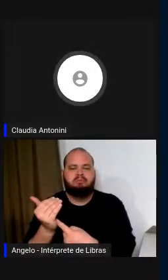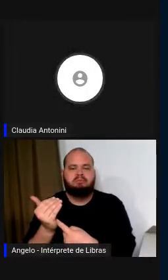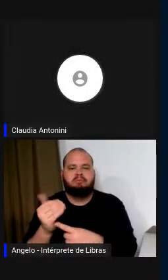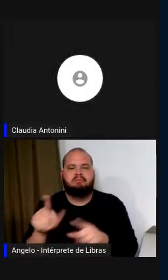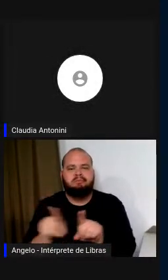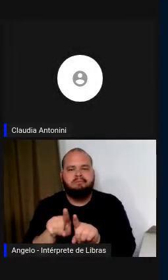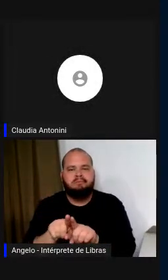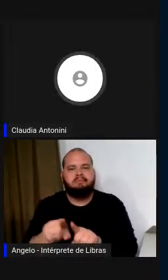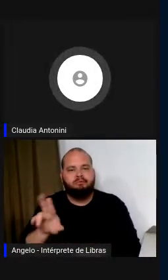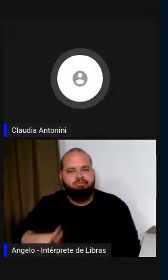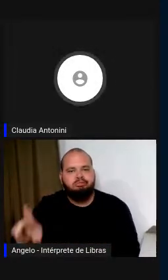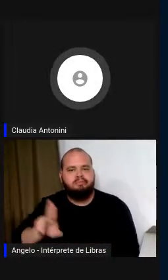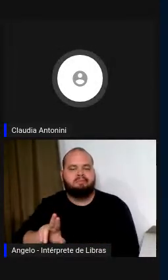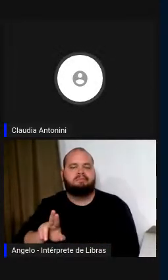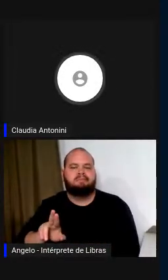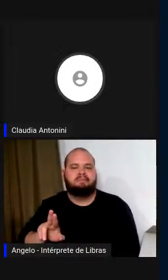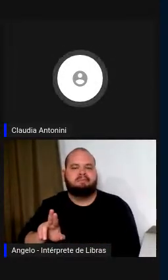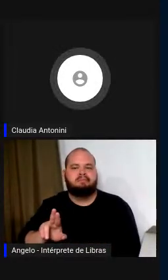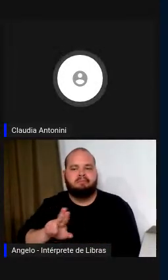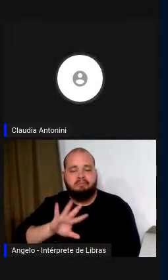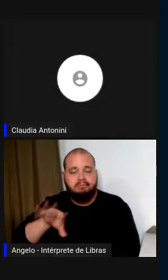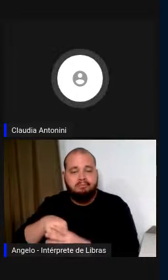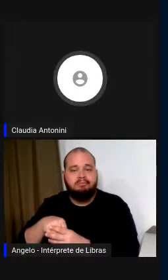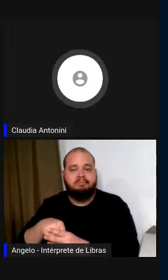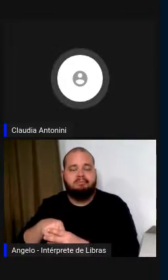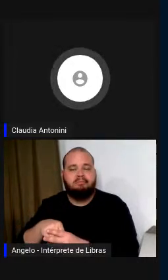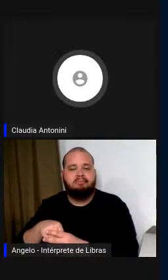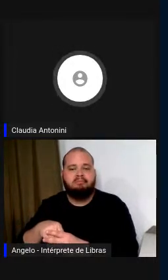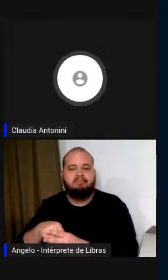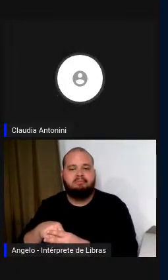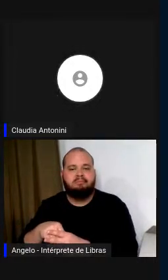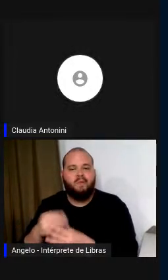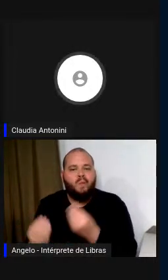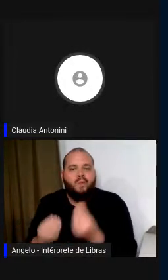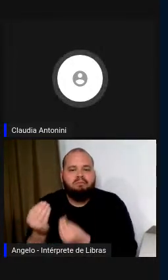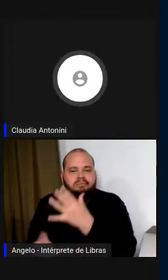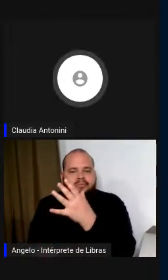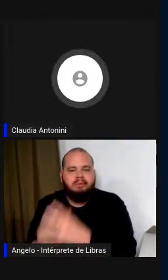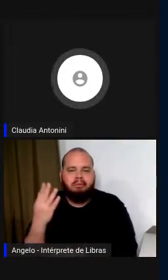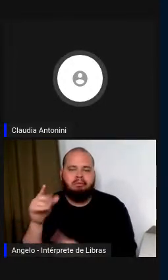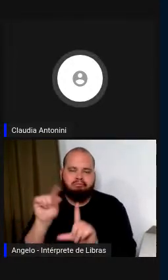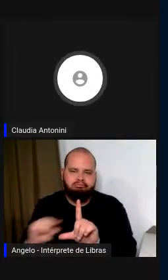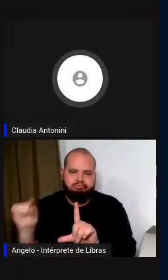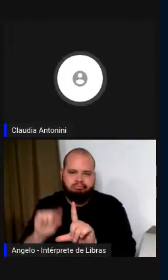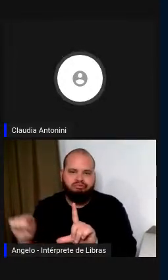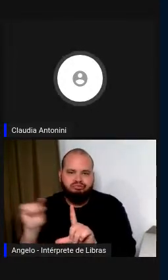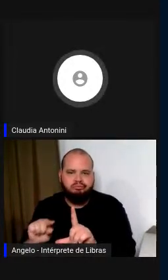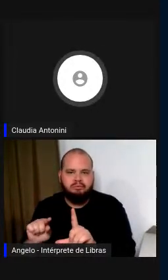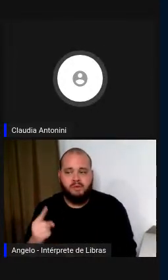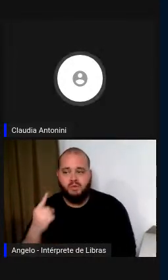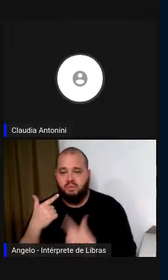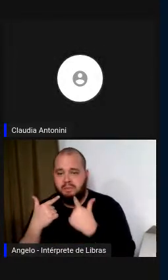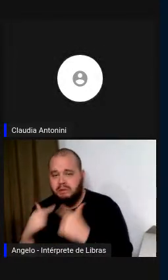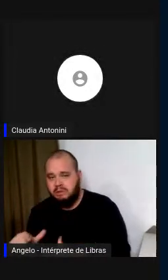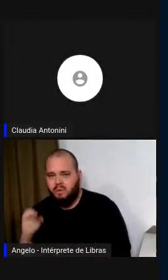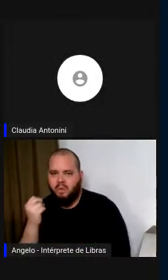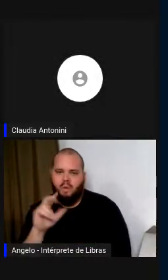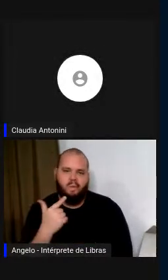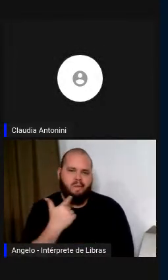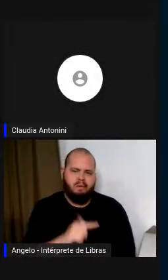próprio o serviço de legendagem de uma só língua ou em outra língua,